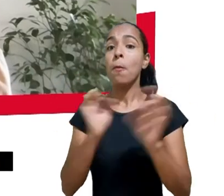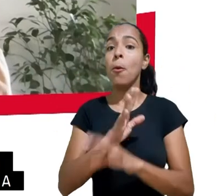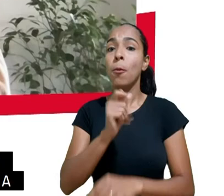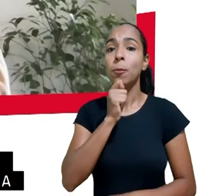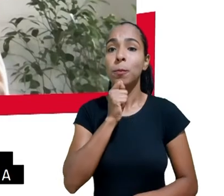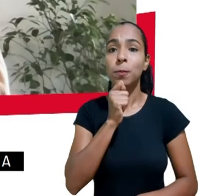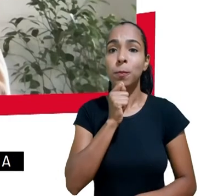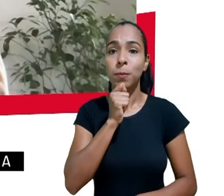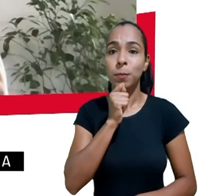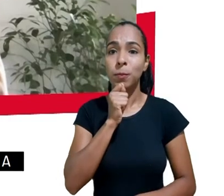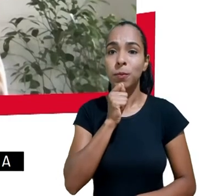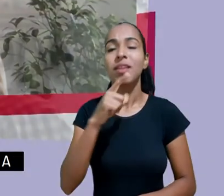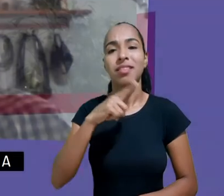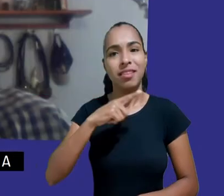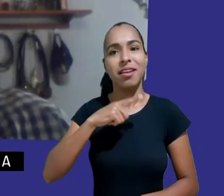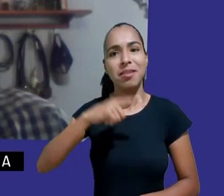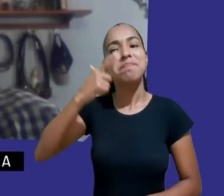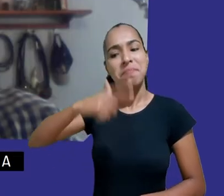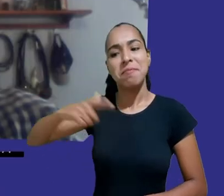frente muito obrigado